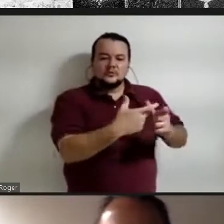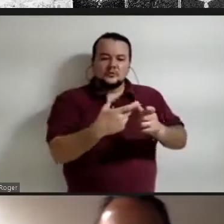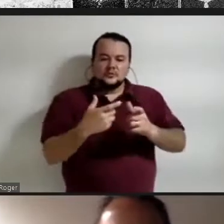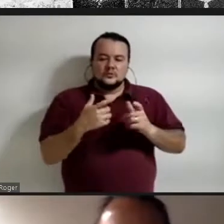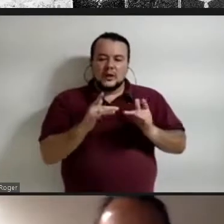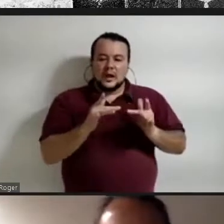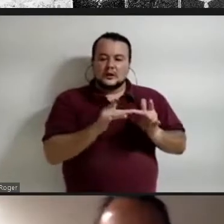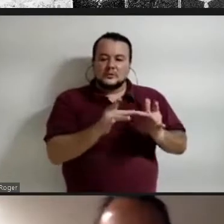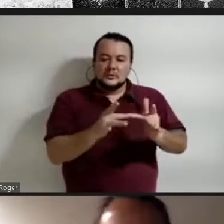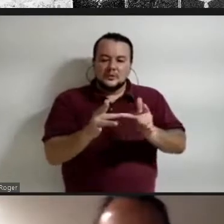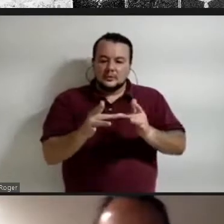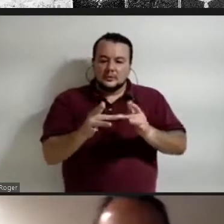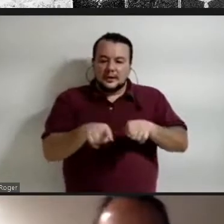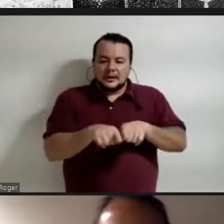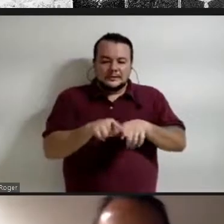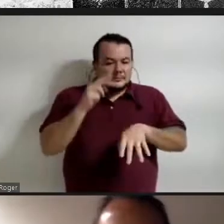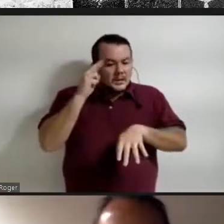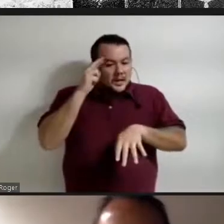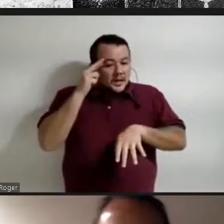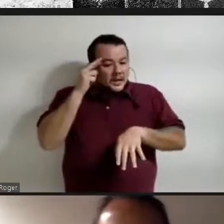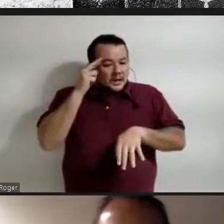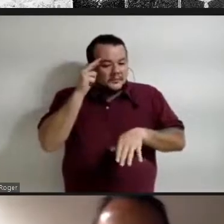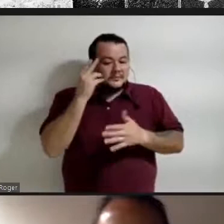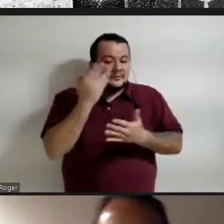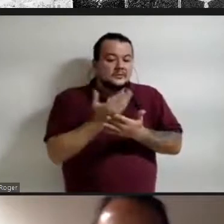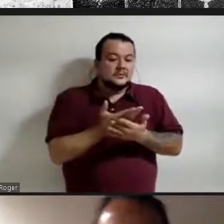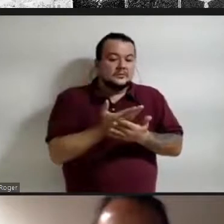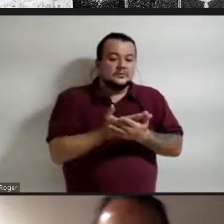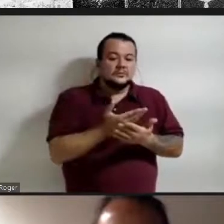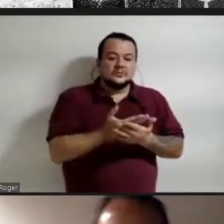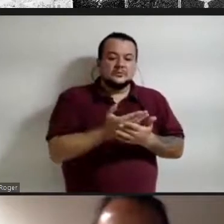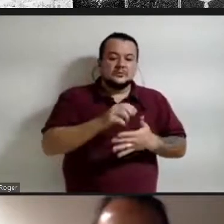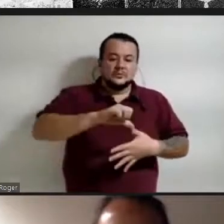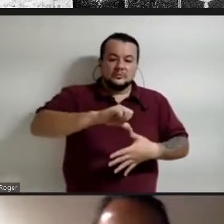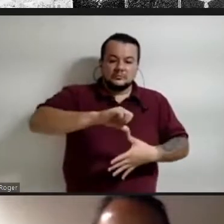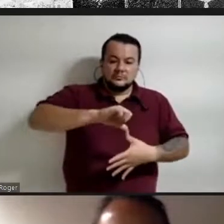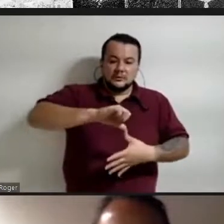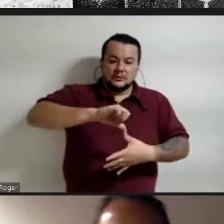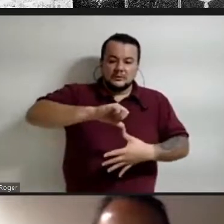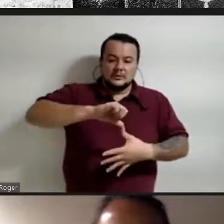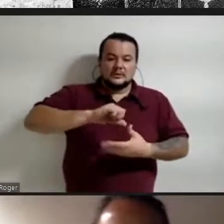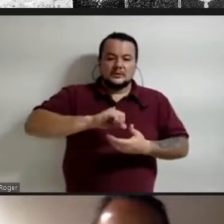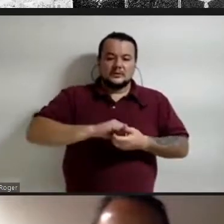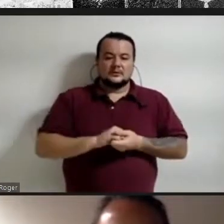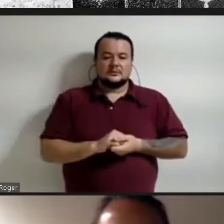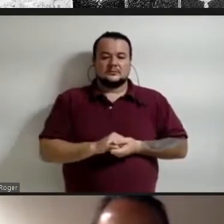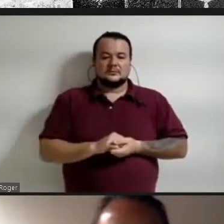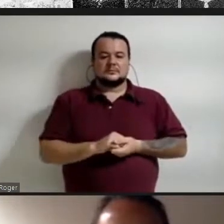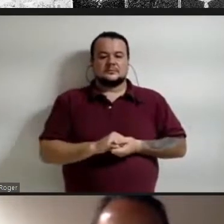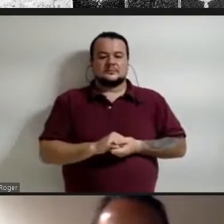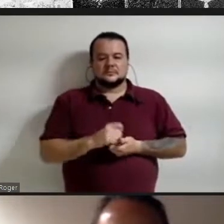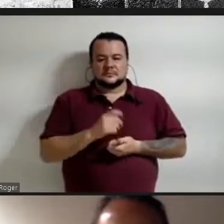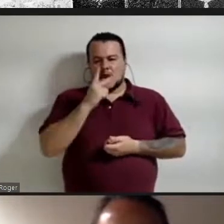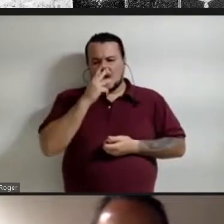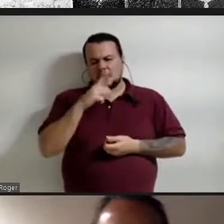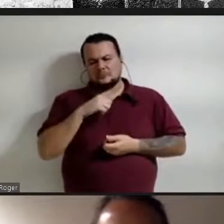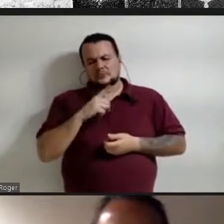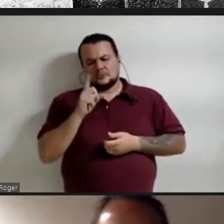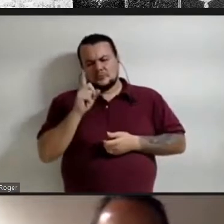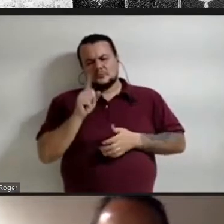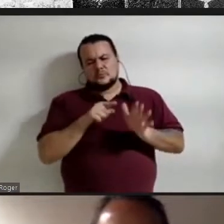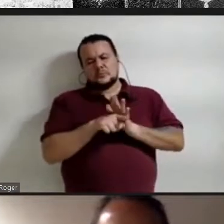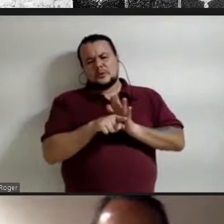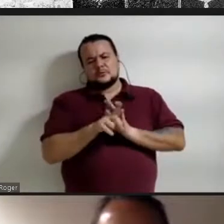reflexão sobre os estudos latino-americanos acho que temos uma pergunta a seguir